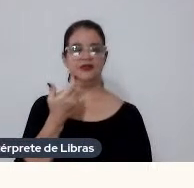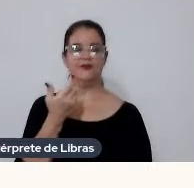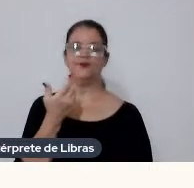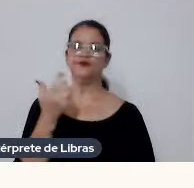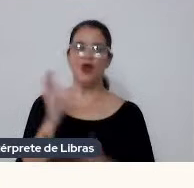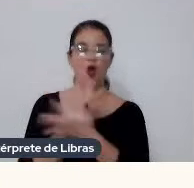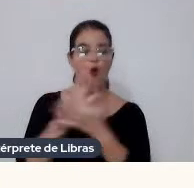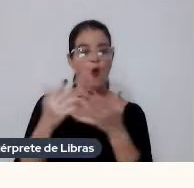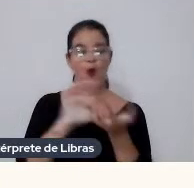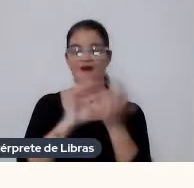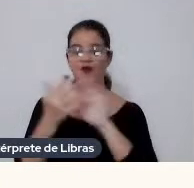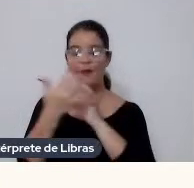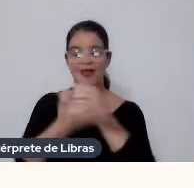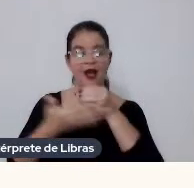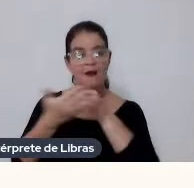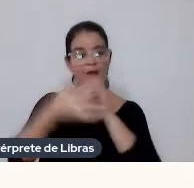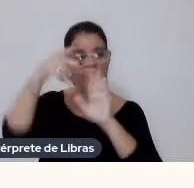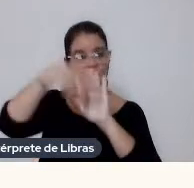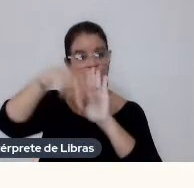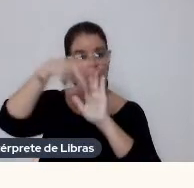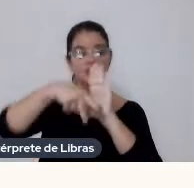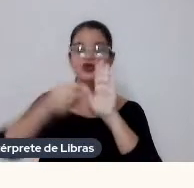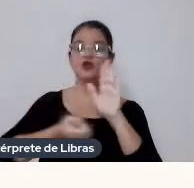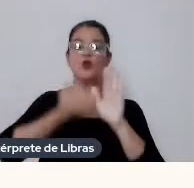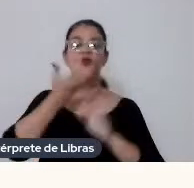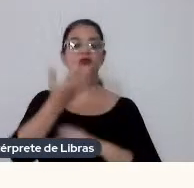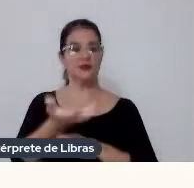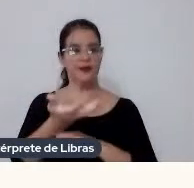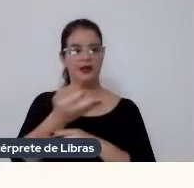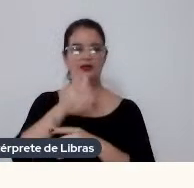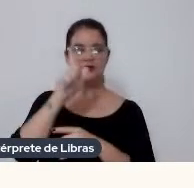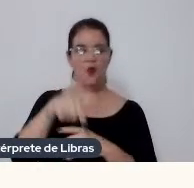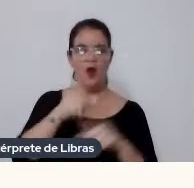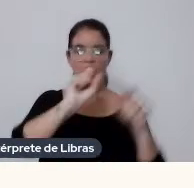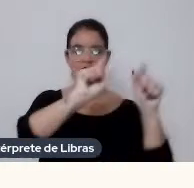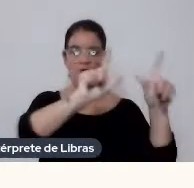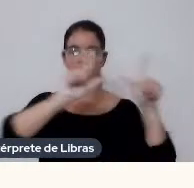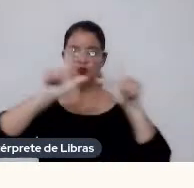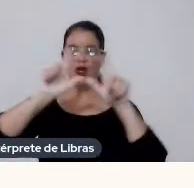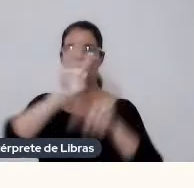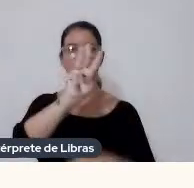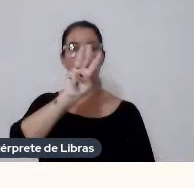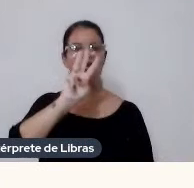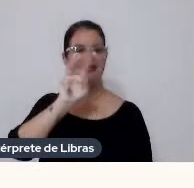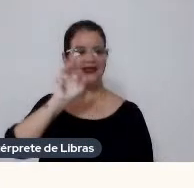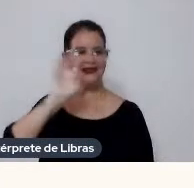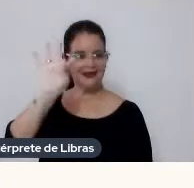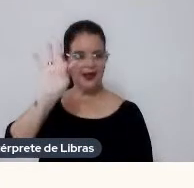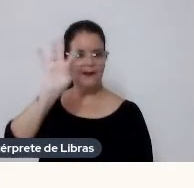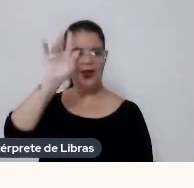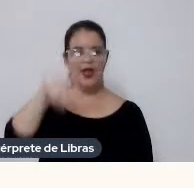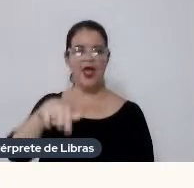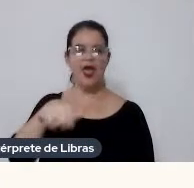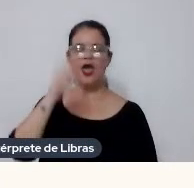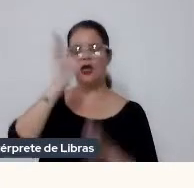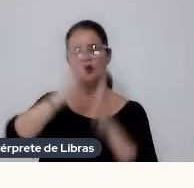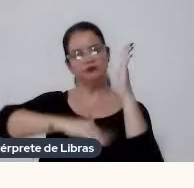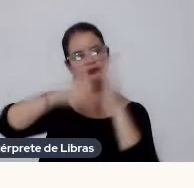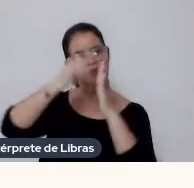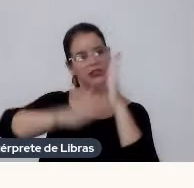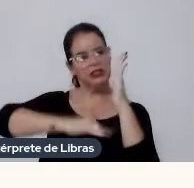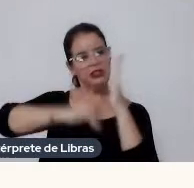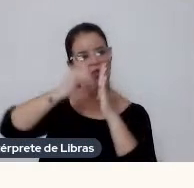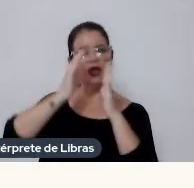do projeto era como inspiração a os quadros do William Turner, né, um pintor inglês que pintava muito